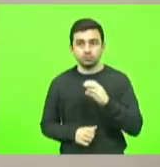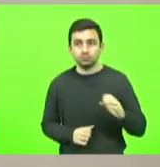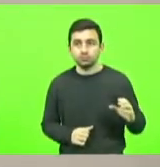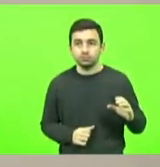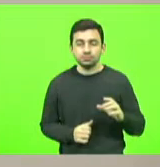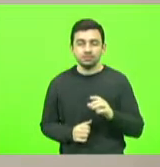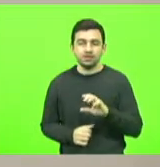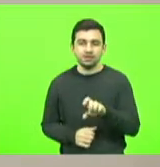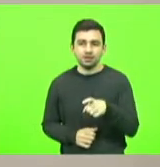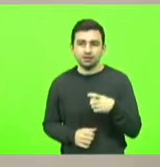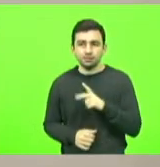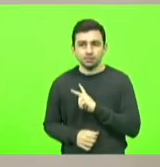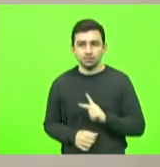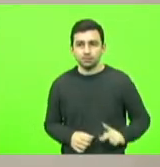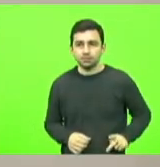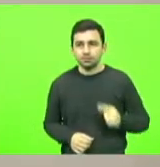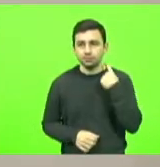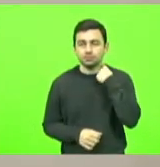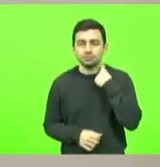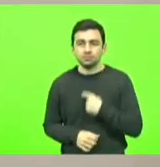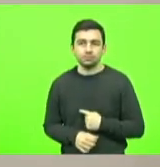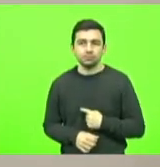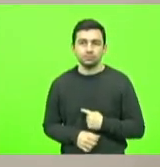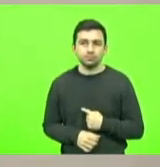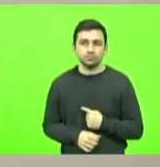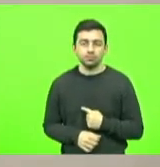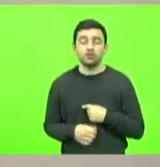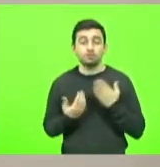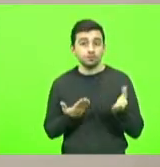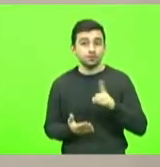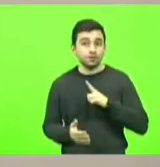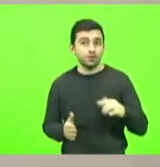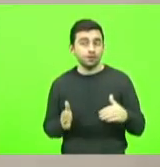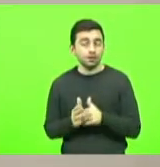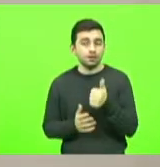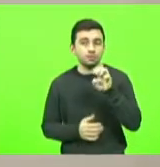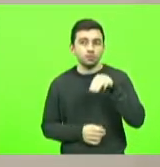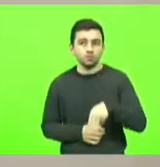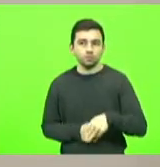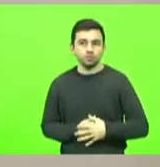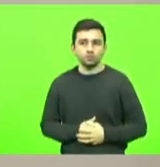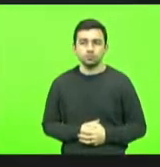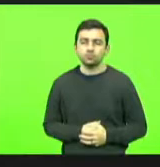ex-presidente da Casa, Silvio Drevick. Vossa Excelência terá 10 minutos, deputado.